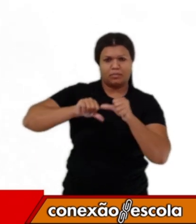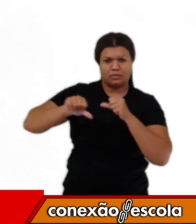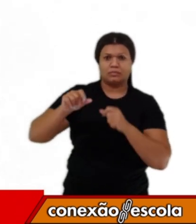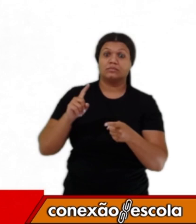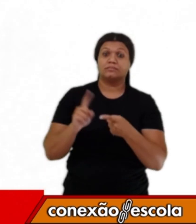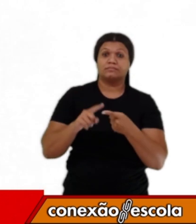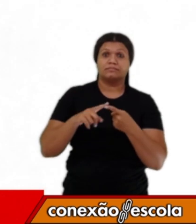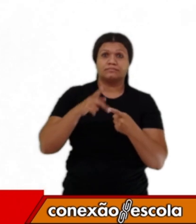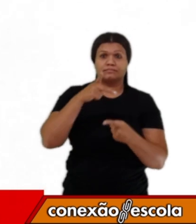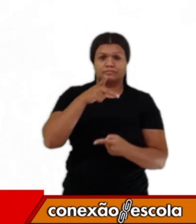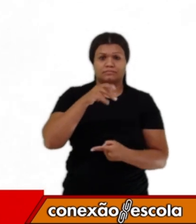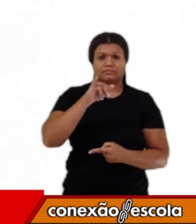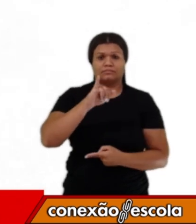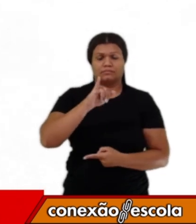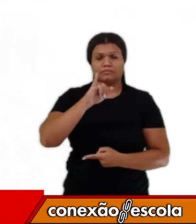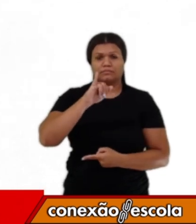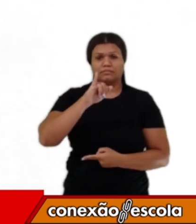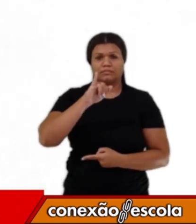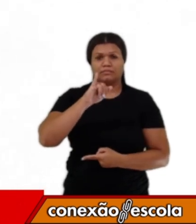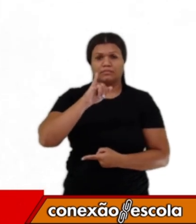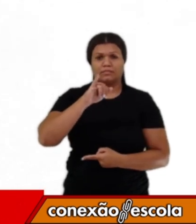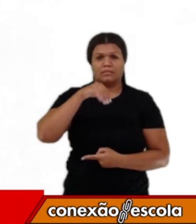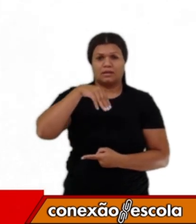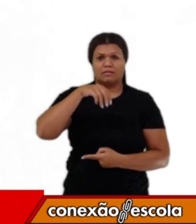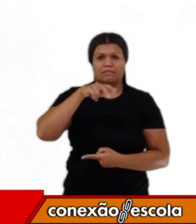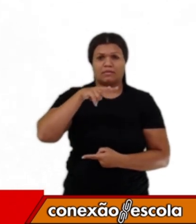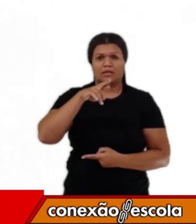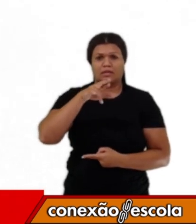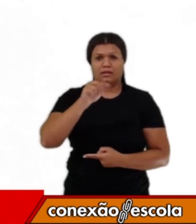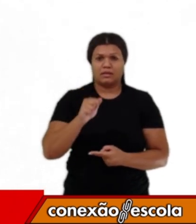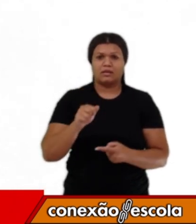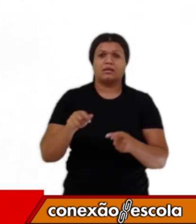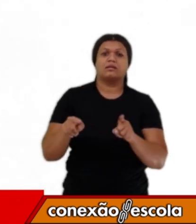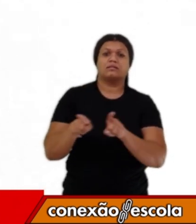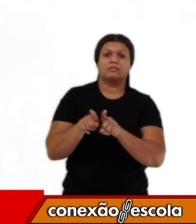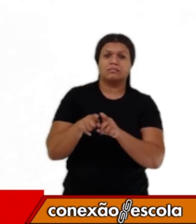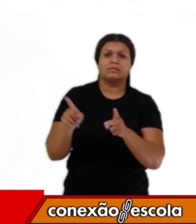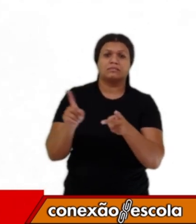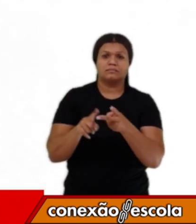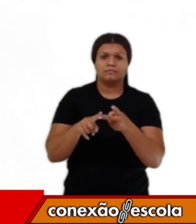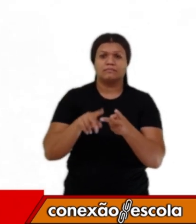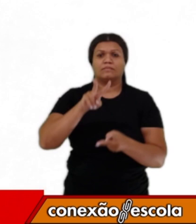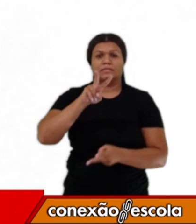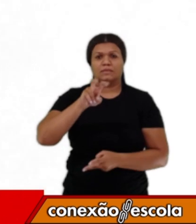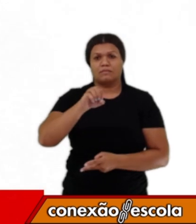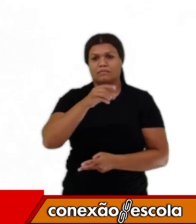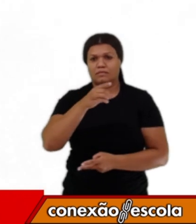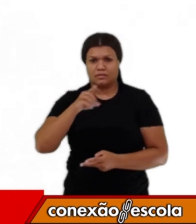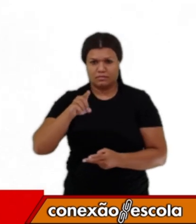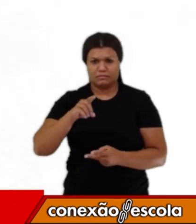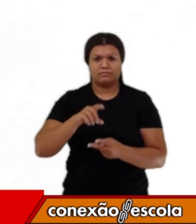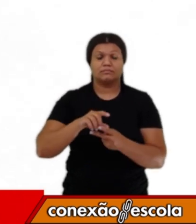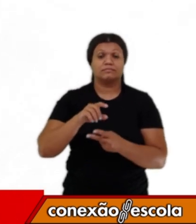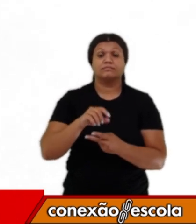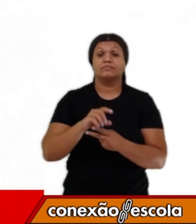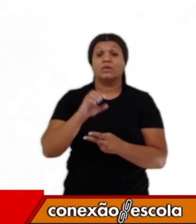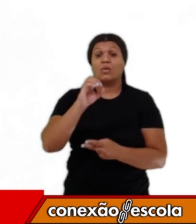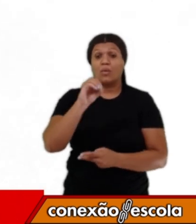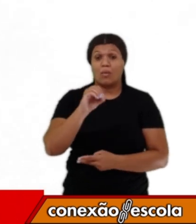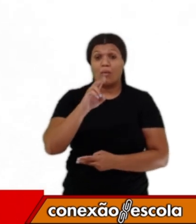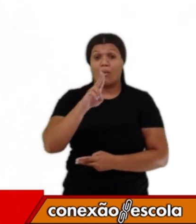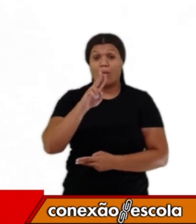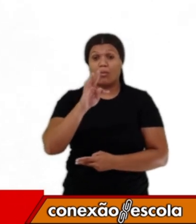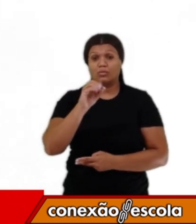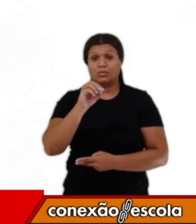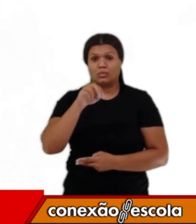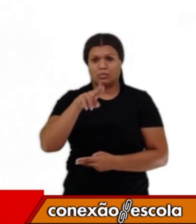Primavera e a justamente a primavera